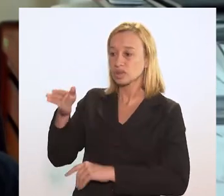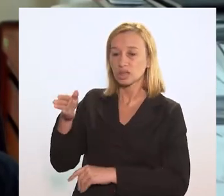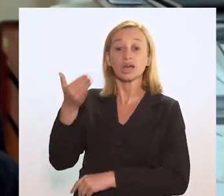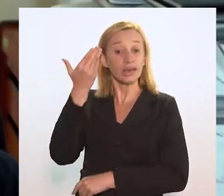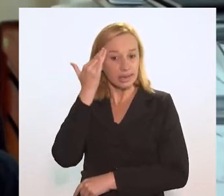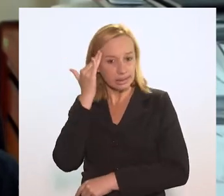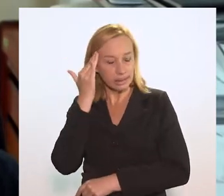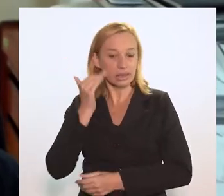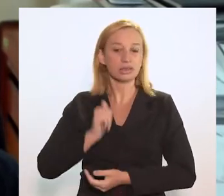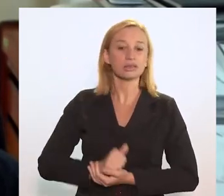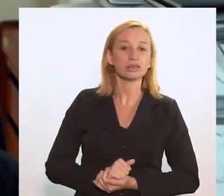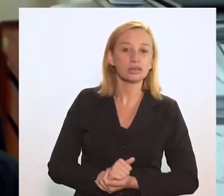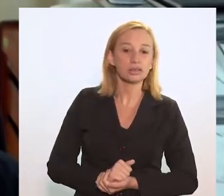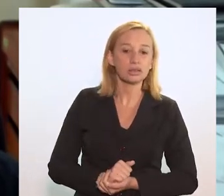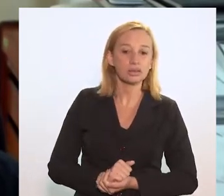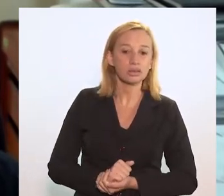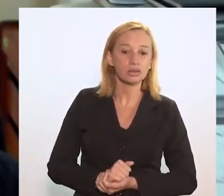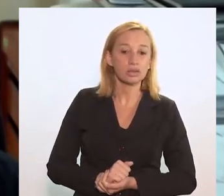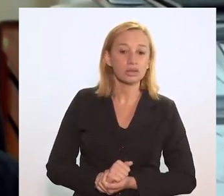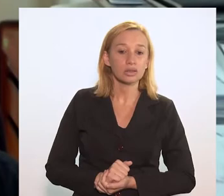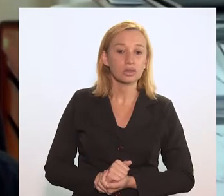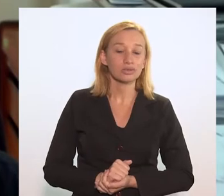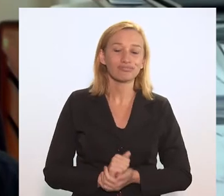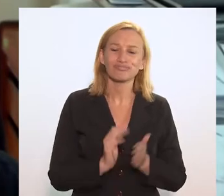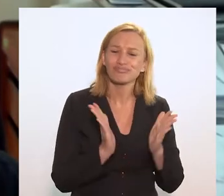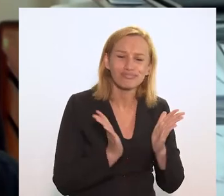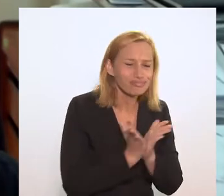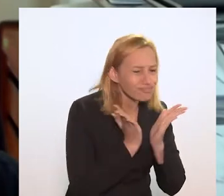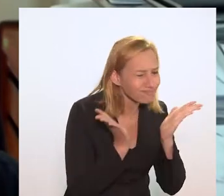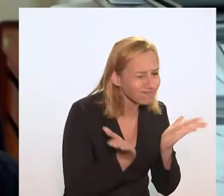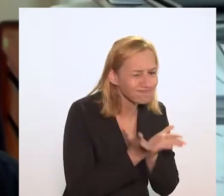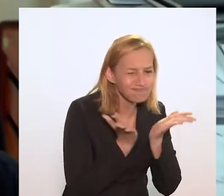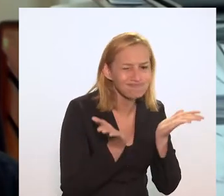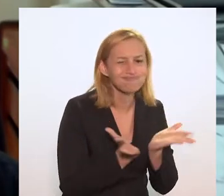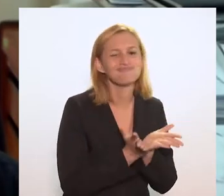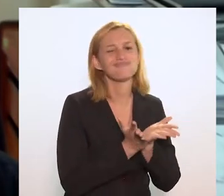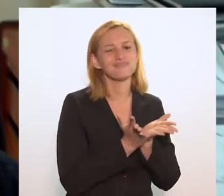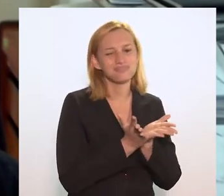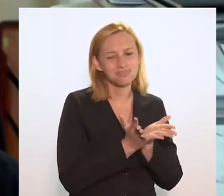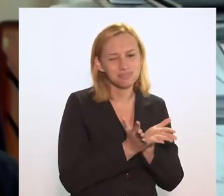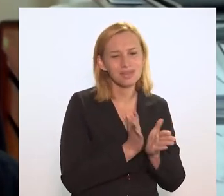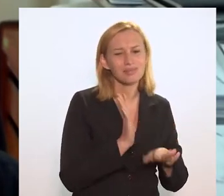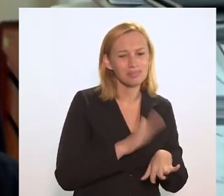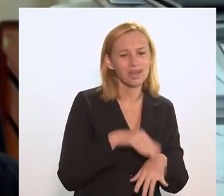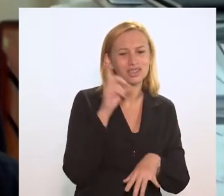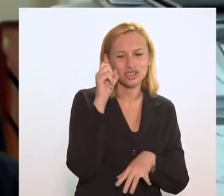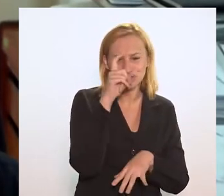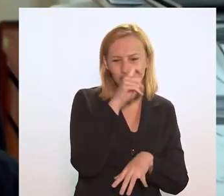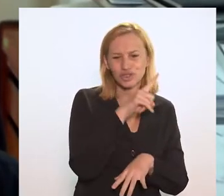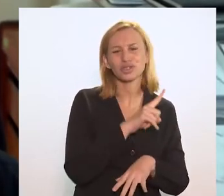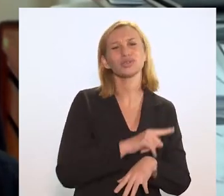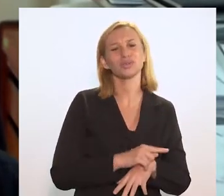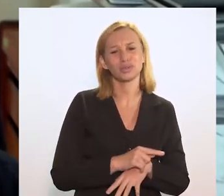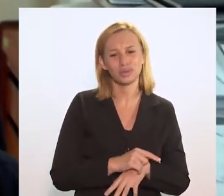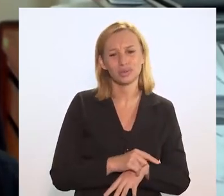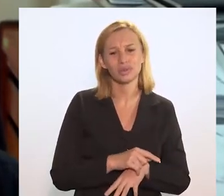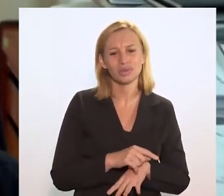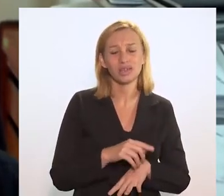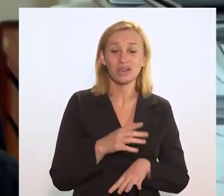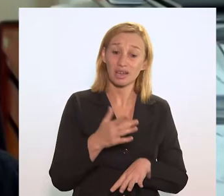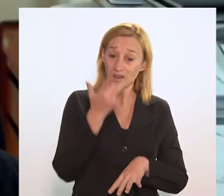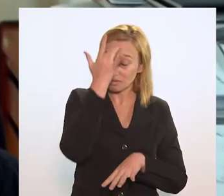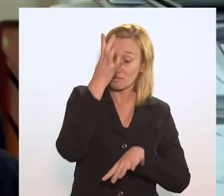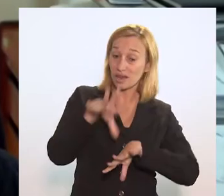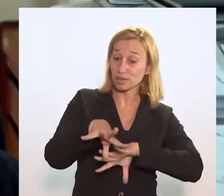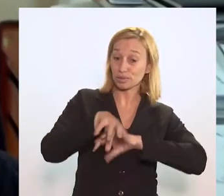se entende que o paciente, numa situação de vulnerabilidade, é muito mais suscetível a contrair a doença